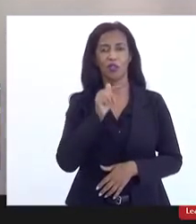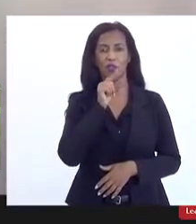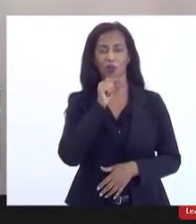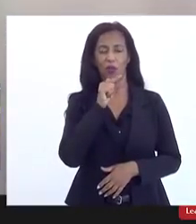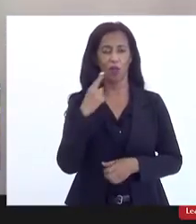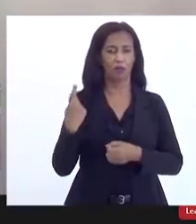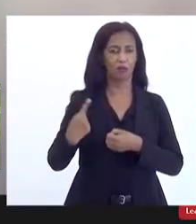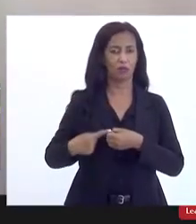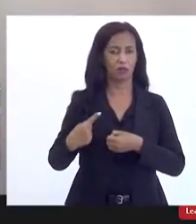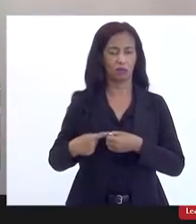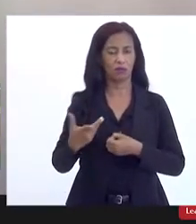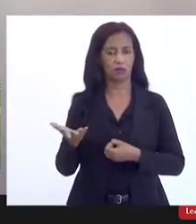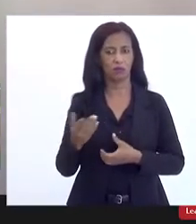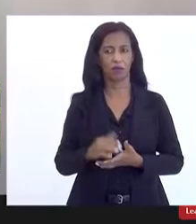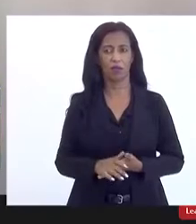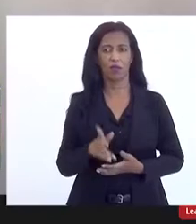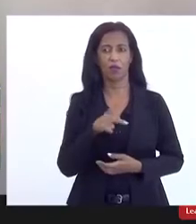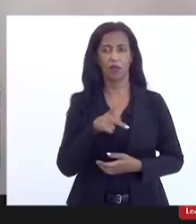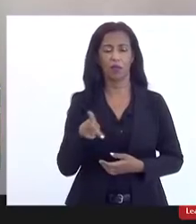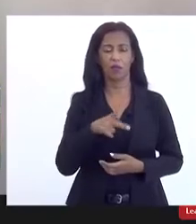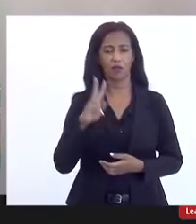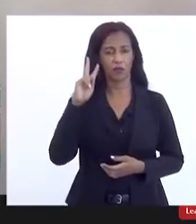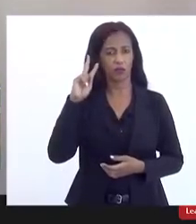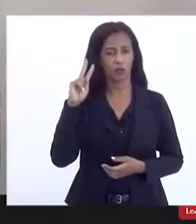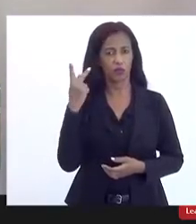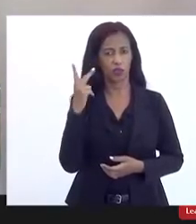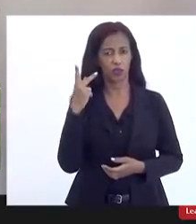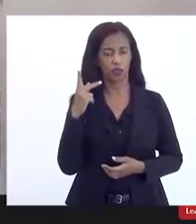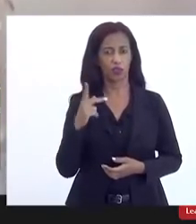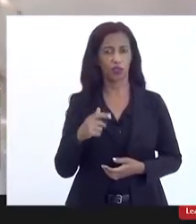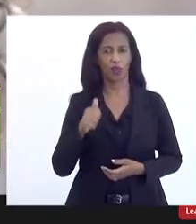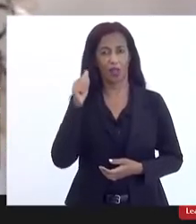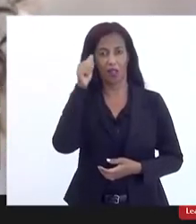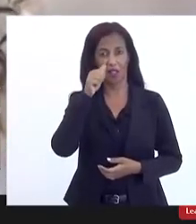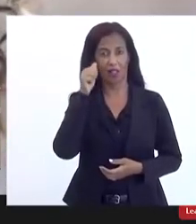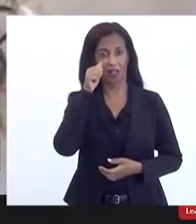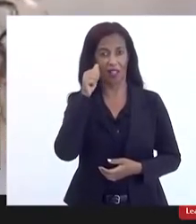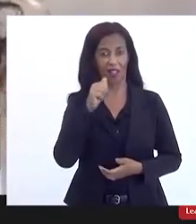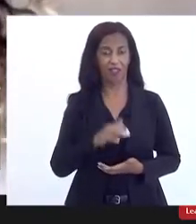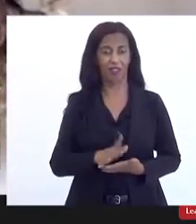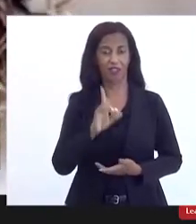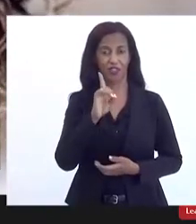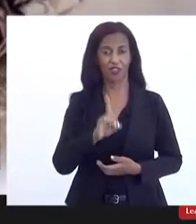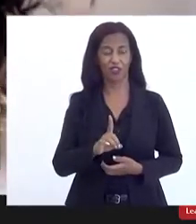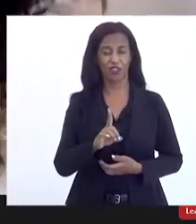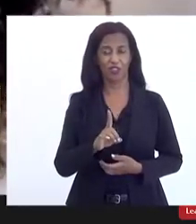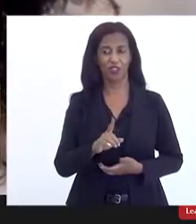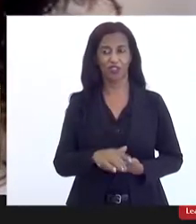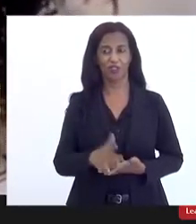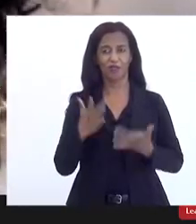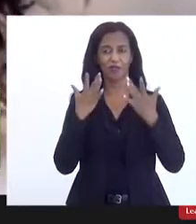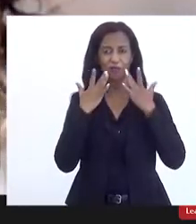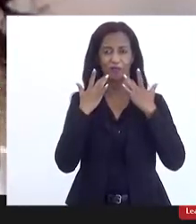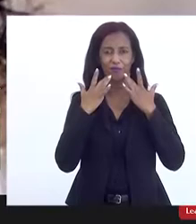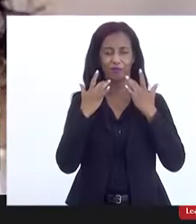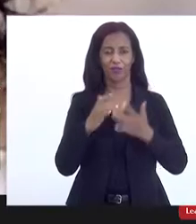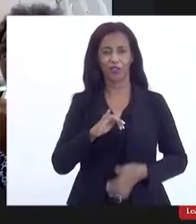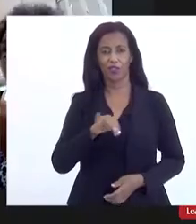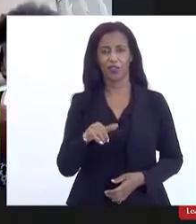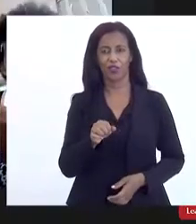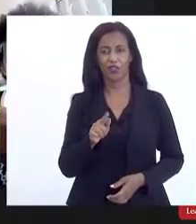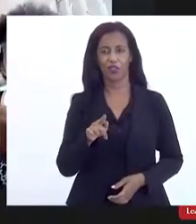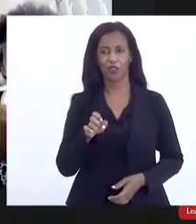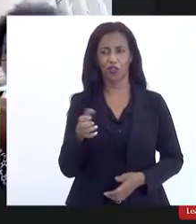município é professor de história ator e diretor de teatro Jorge Ferreira Sorriso está na sala